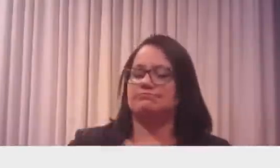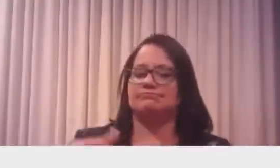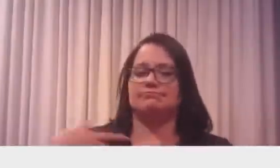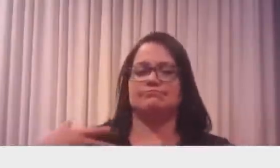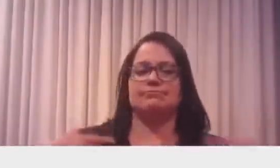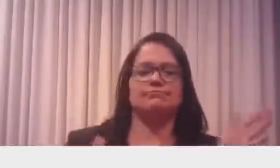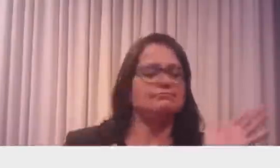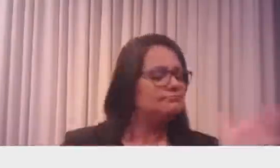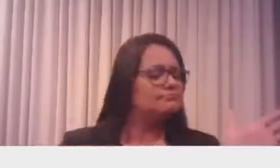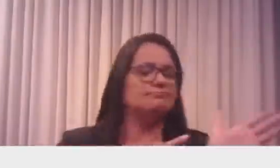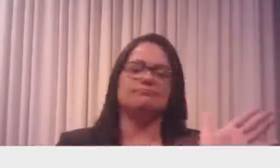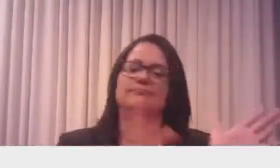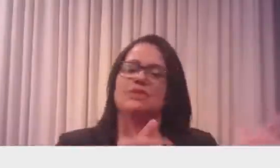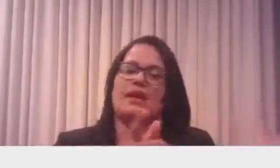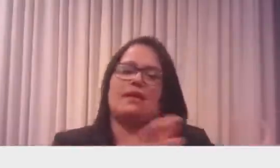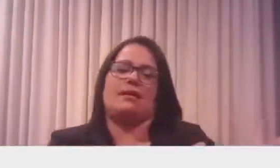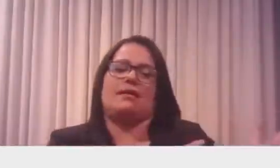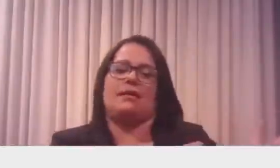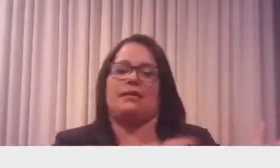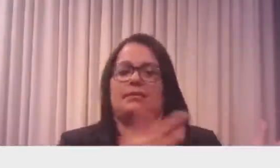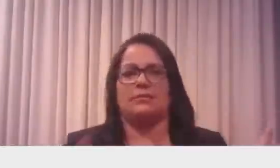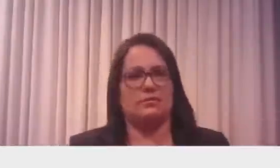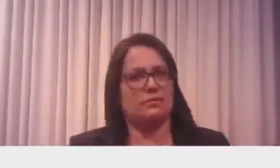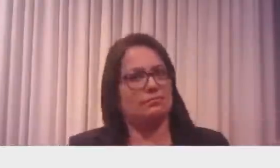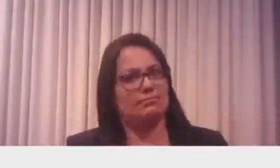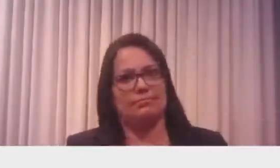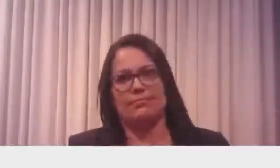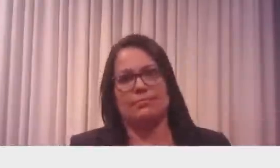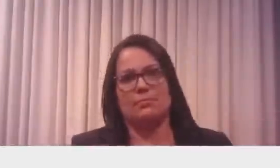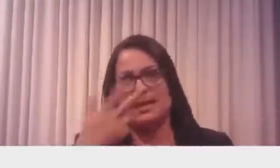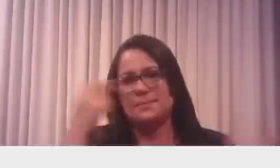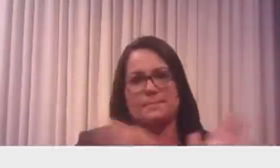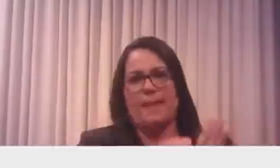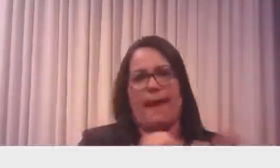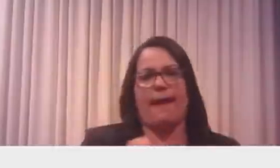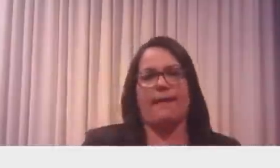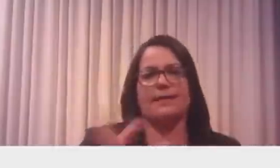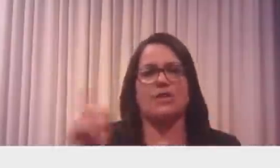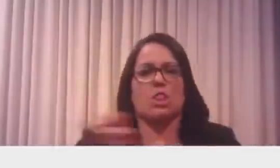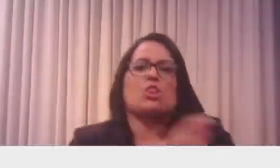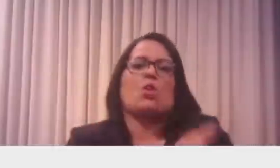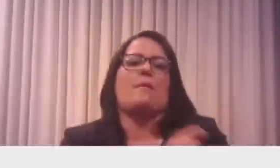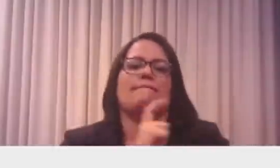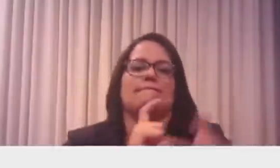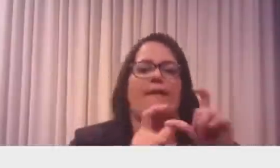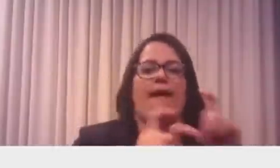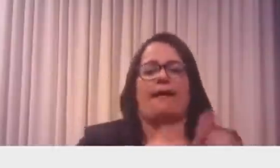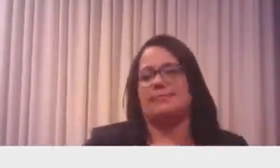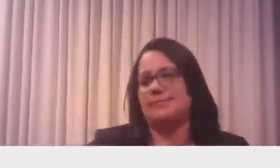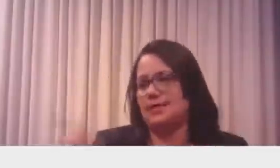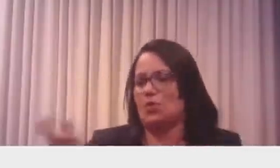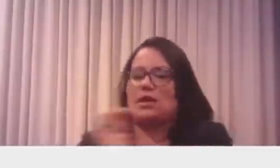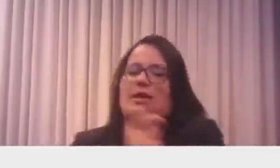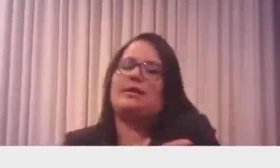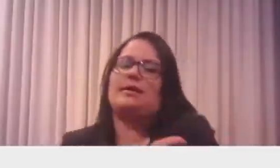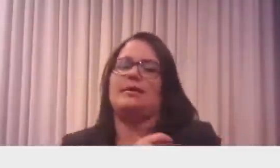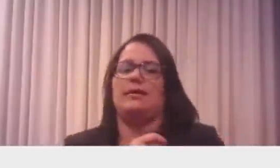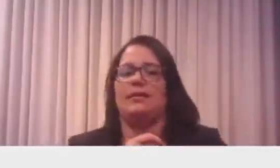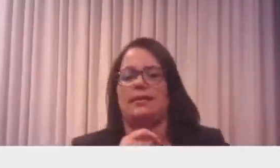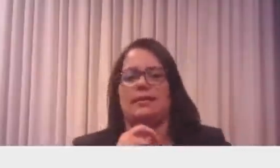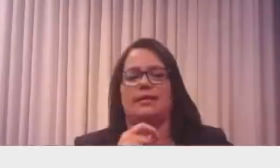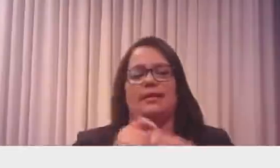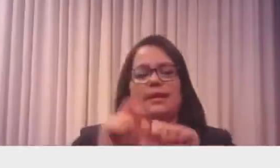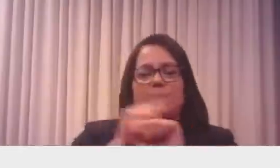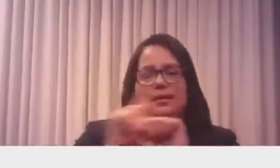mostrar o cartão de vacina. Passou a ser uma marca, né? Eu tomei a Pfizer, tomei a AstraZeneca, eu tomei a